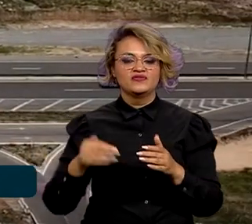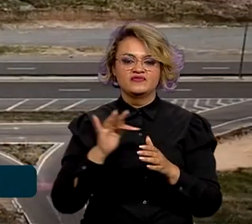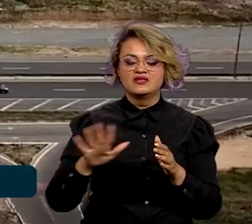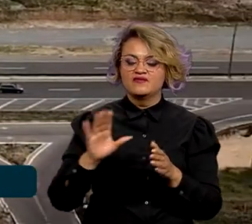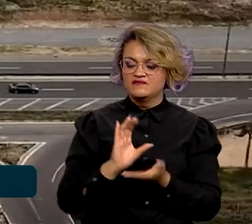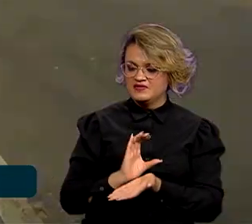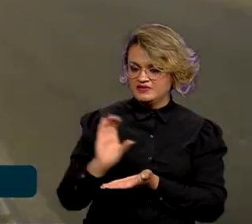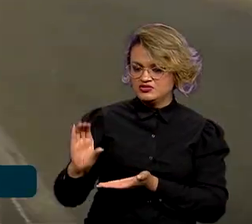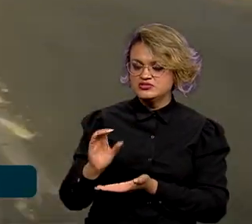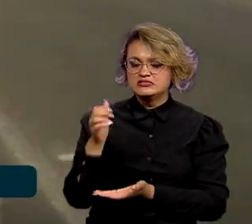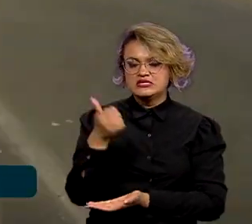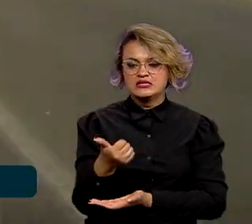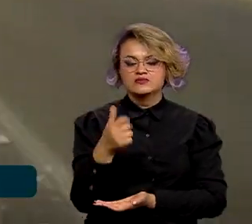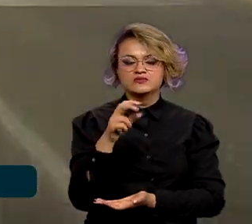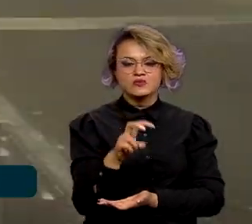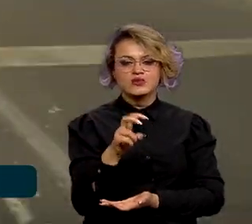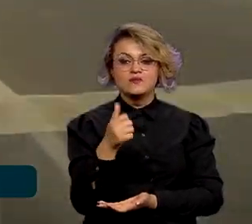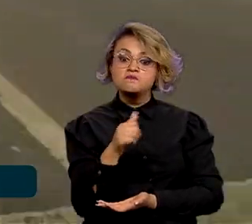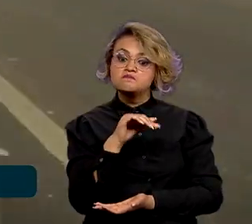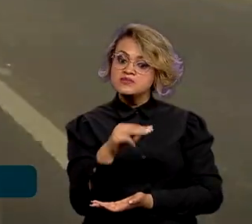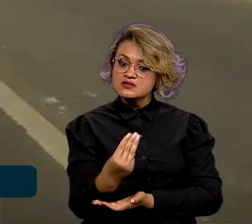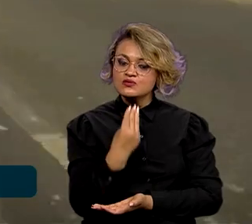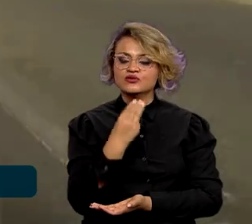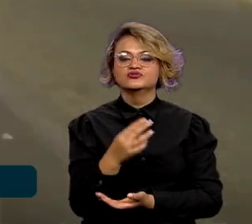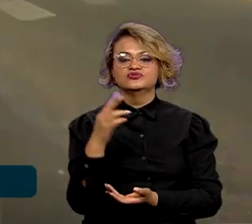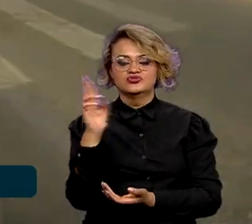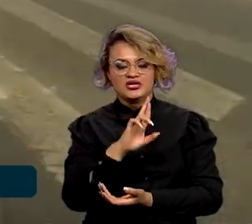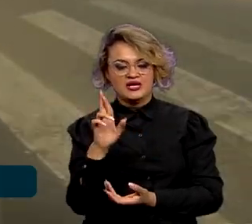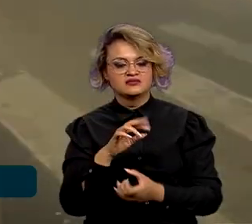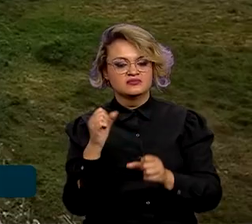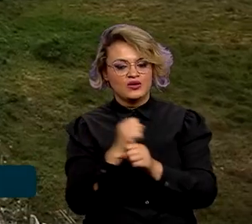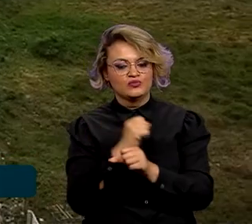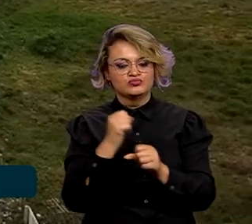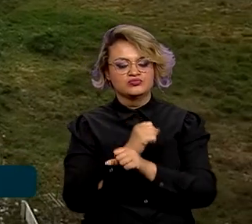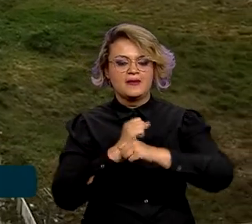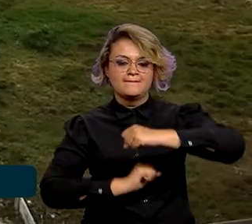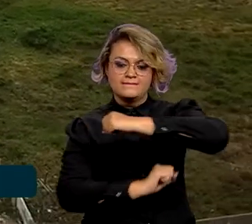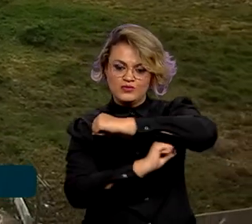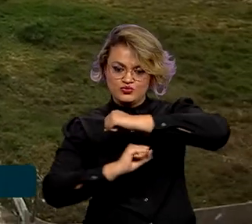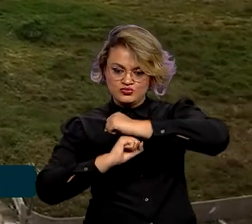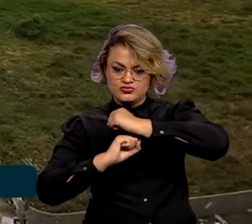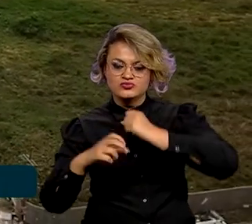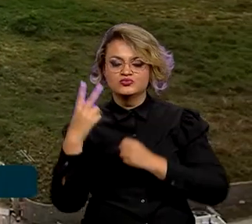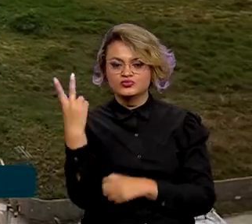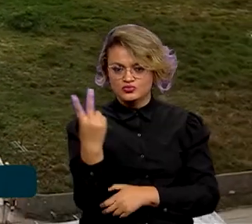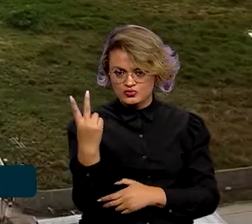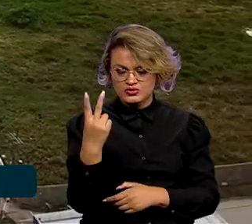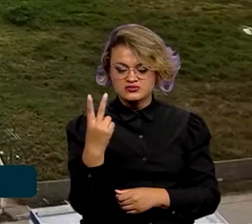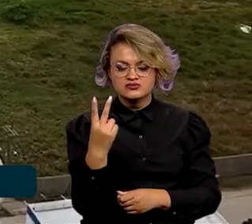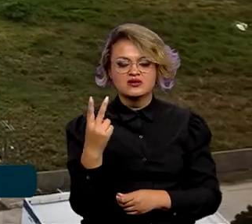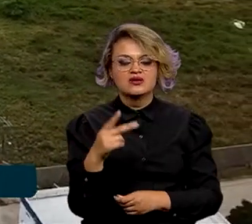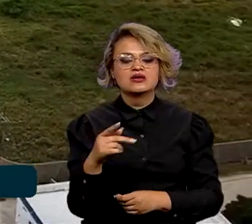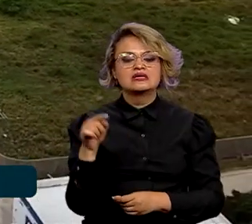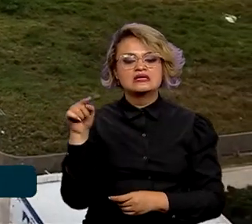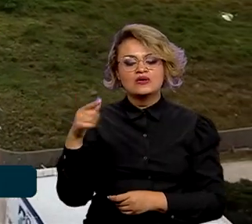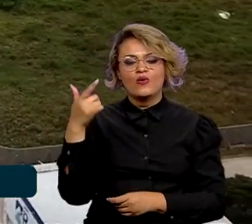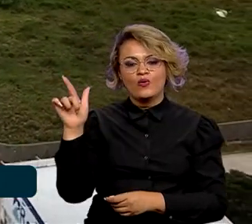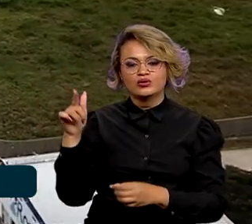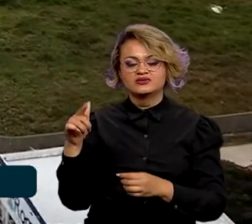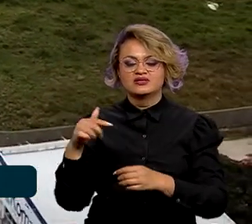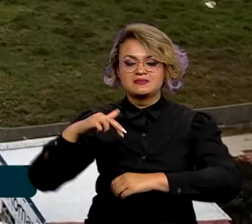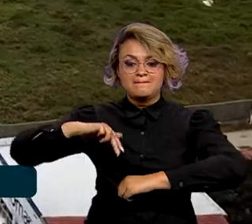151 milhões para a construção de dois viadutos, conclusão e execução de seis